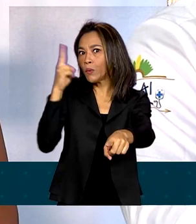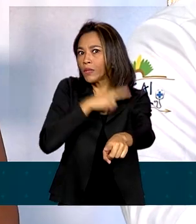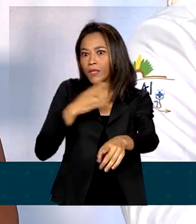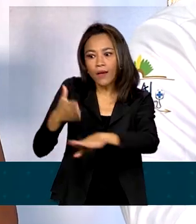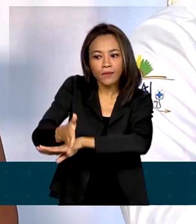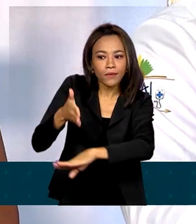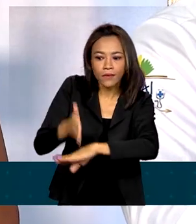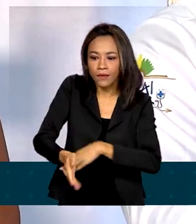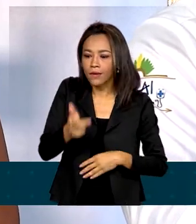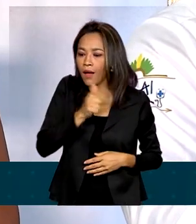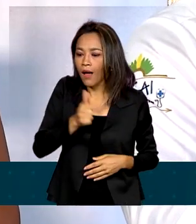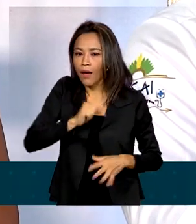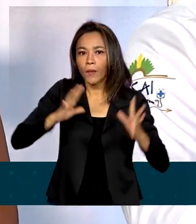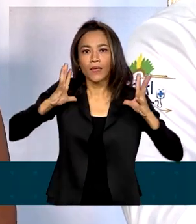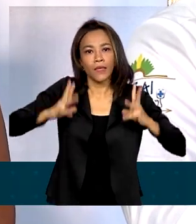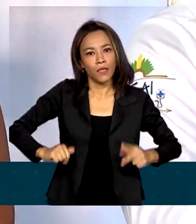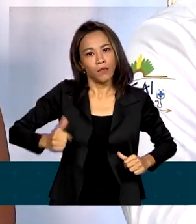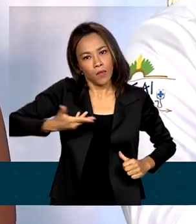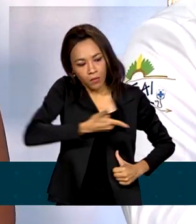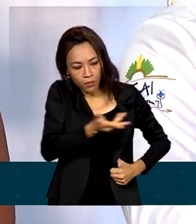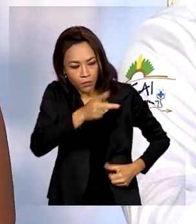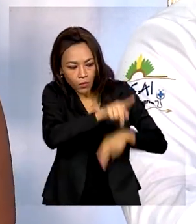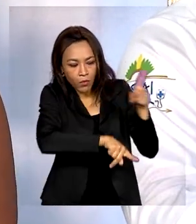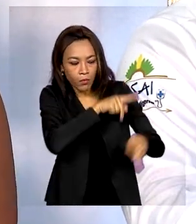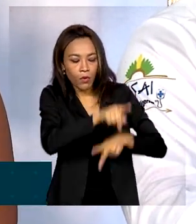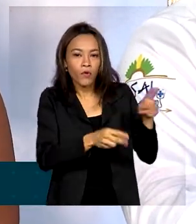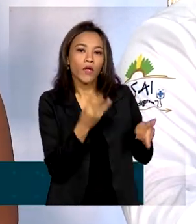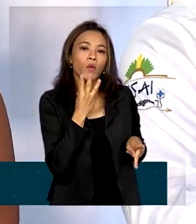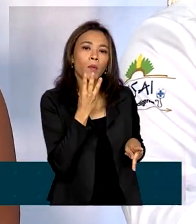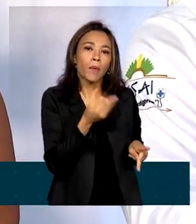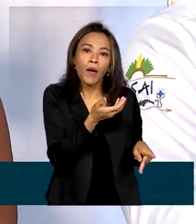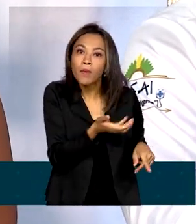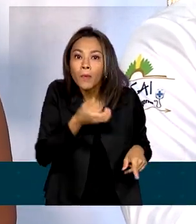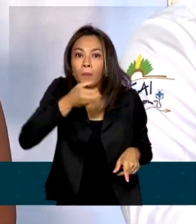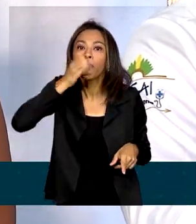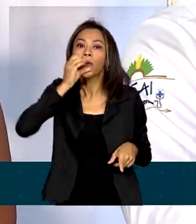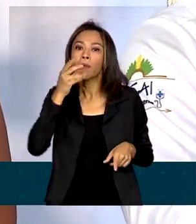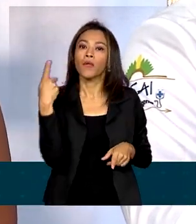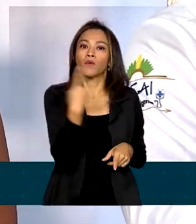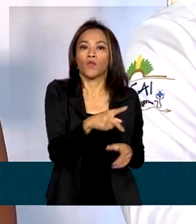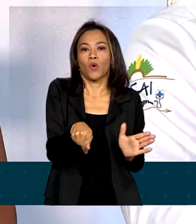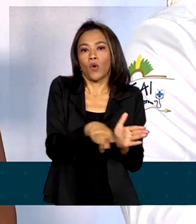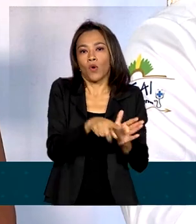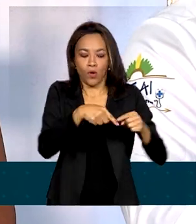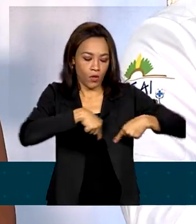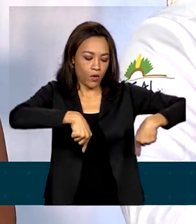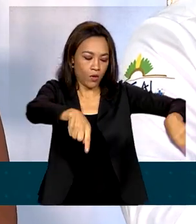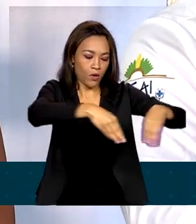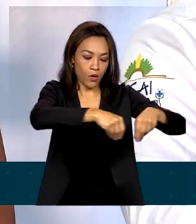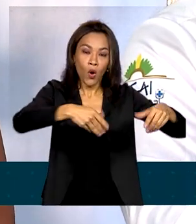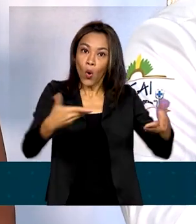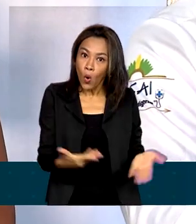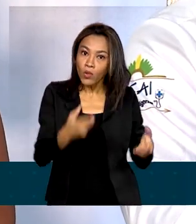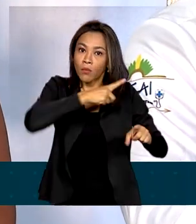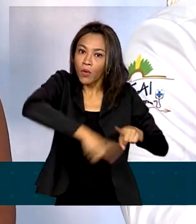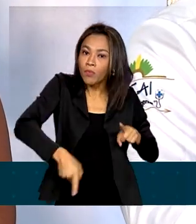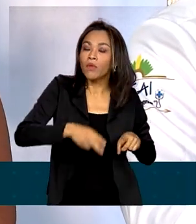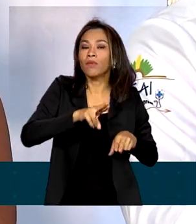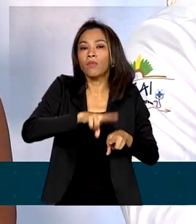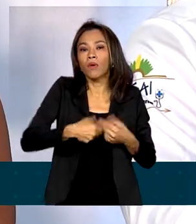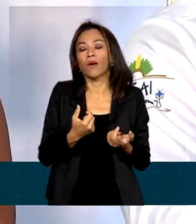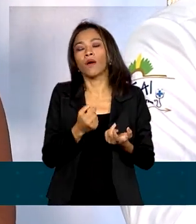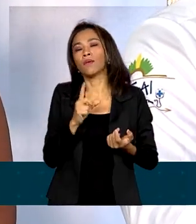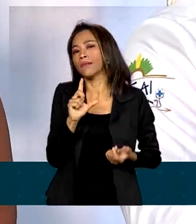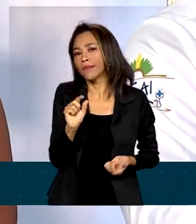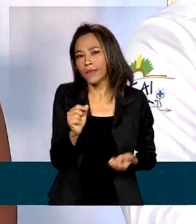água potável para o povo Yanomami beber dentro do seu território, que hoje eles são impedidos por conta dessa presença